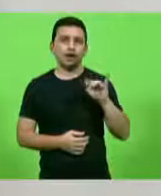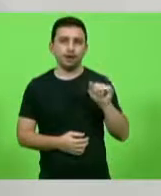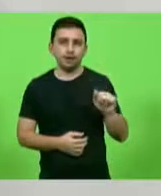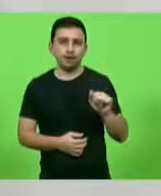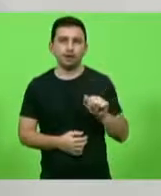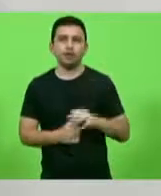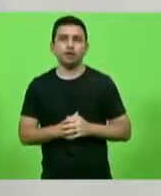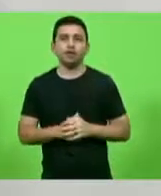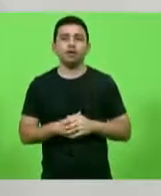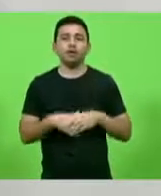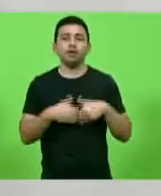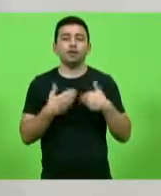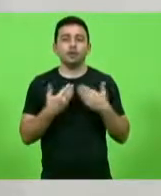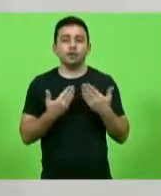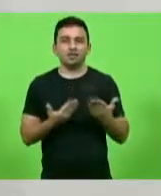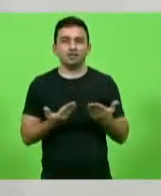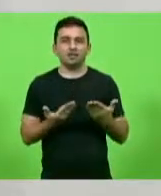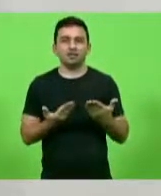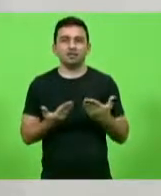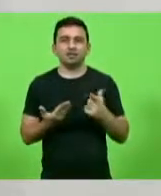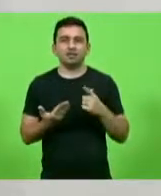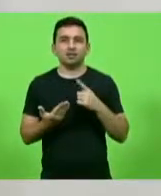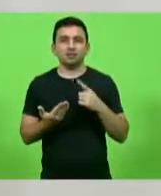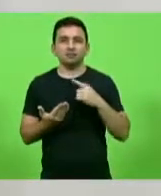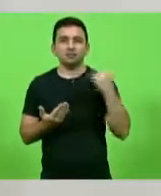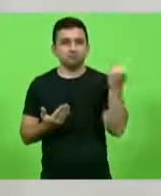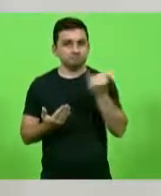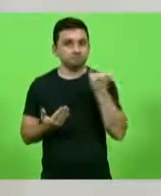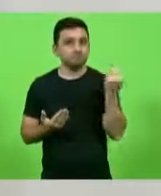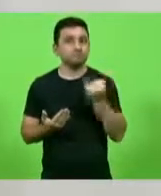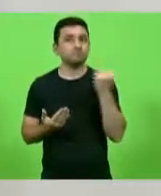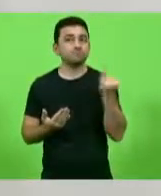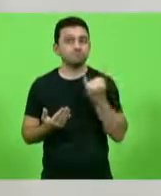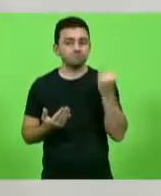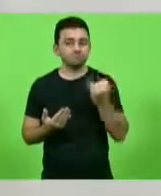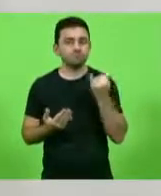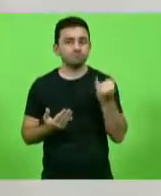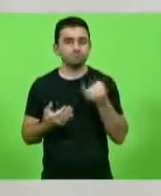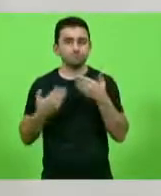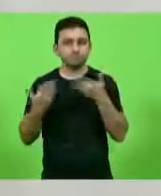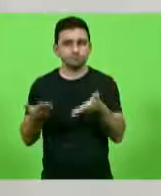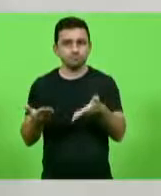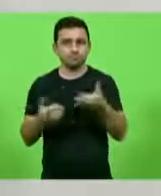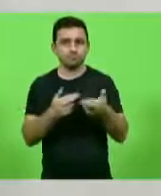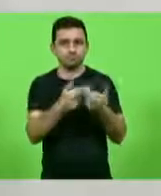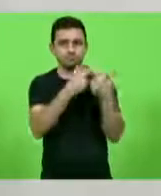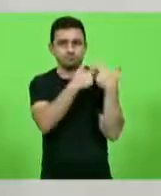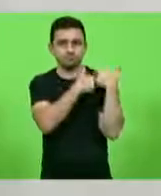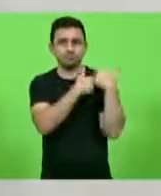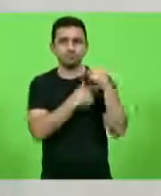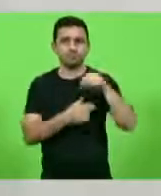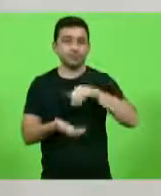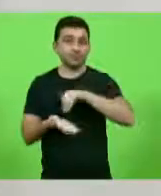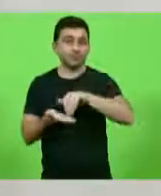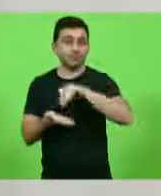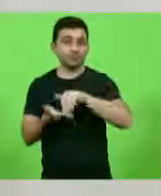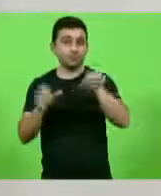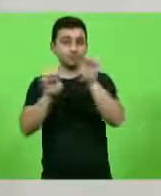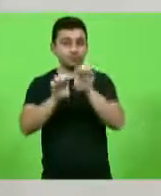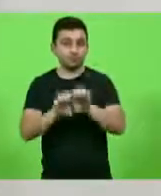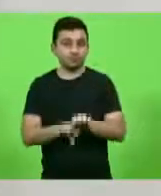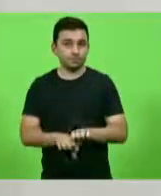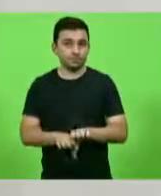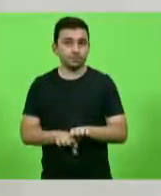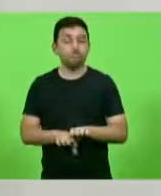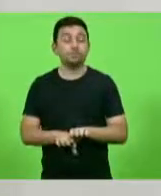por uma importante pasta, que é a pasta da Secretaria da Infraestrutura.